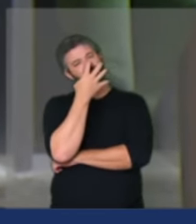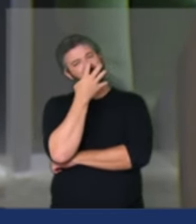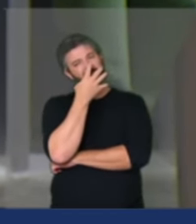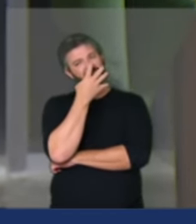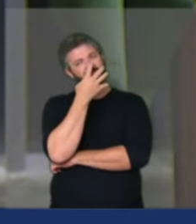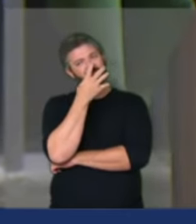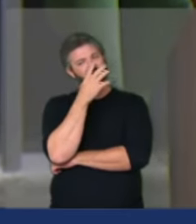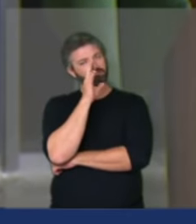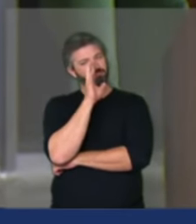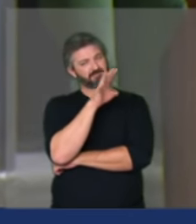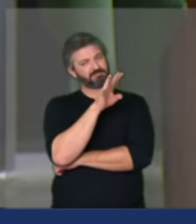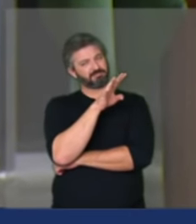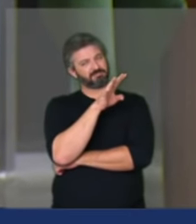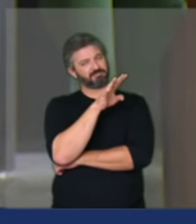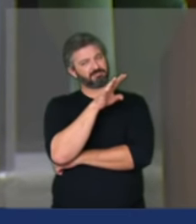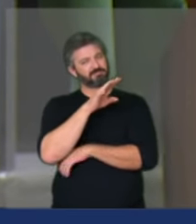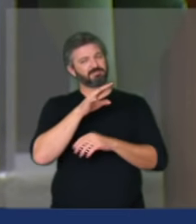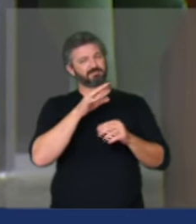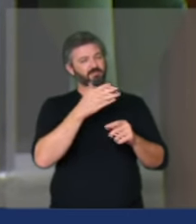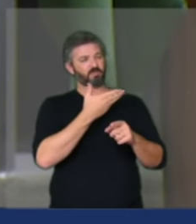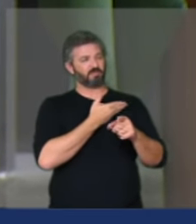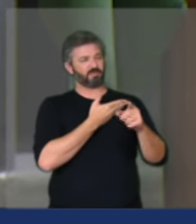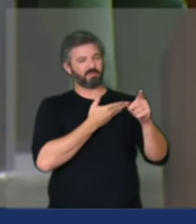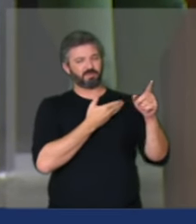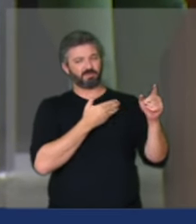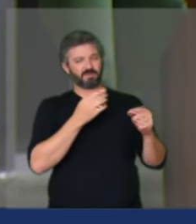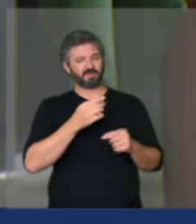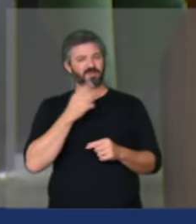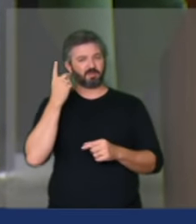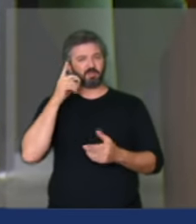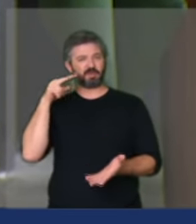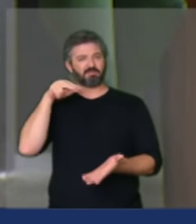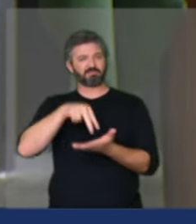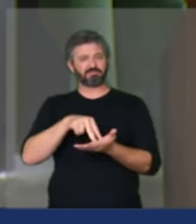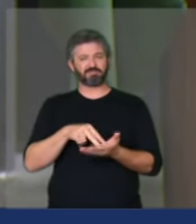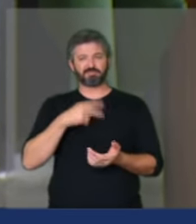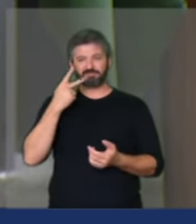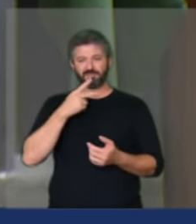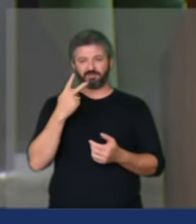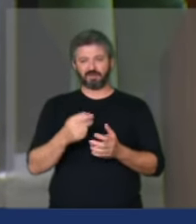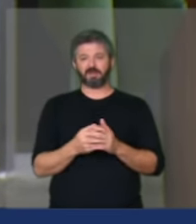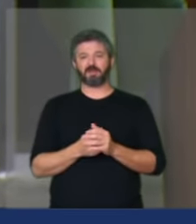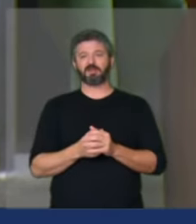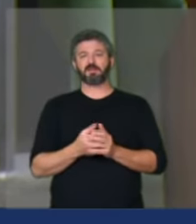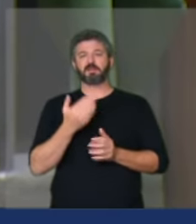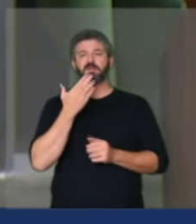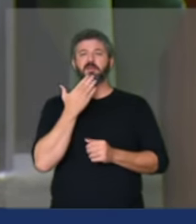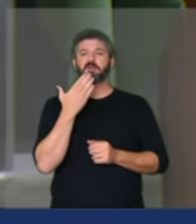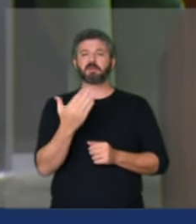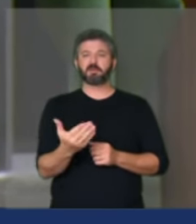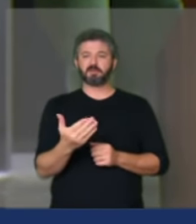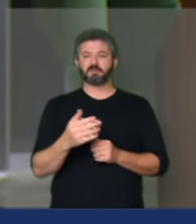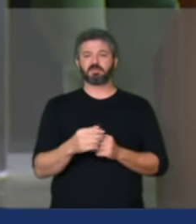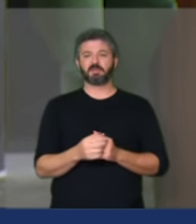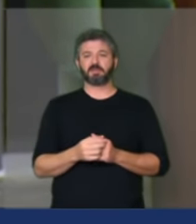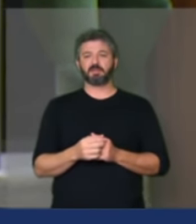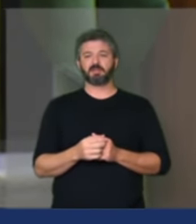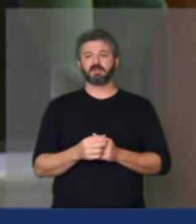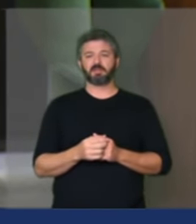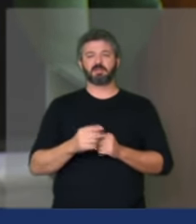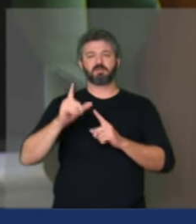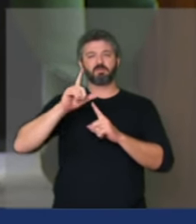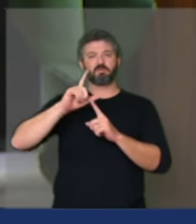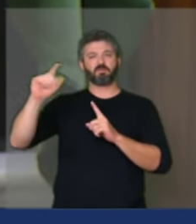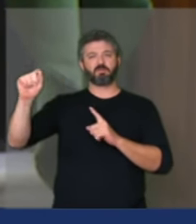atento todos os colegas que usaram essa tribuna pedindo a saída do